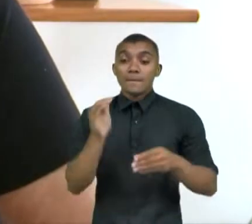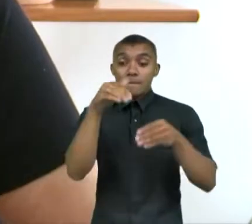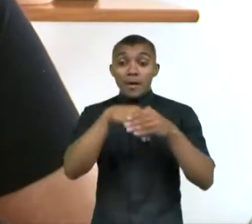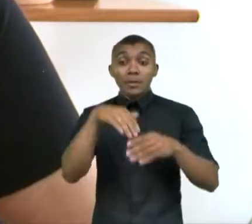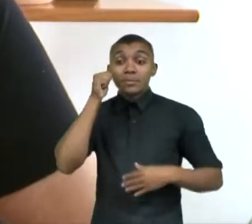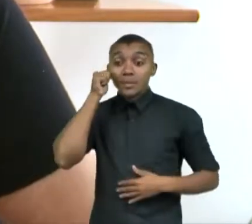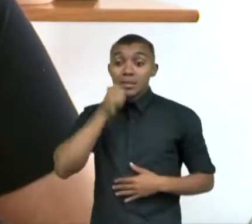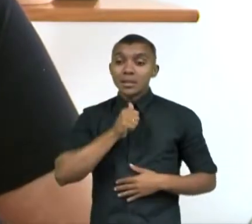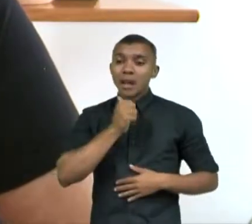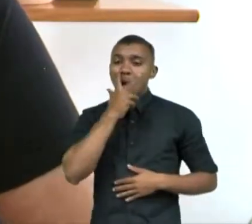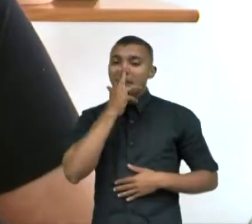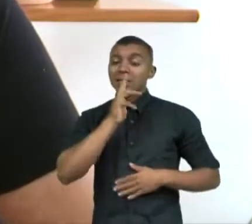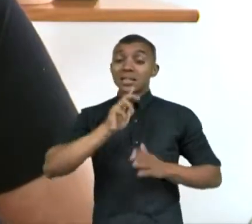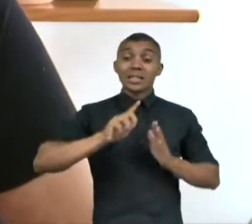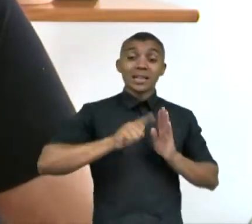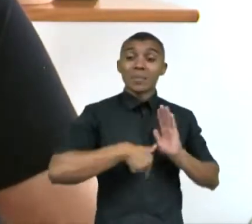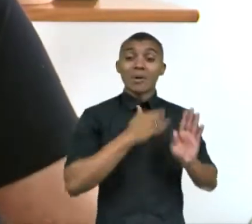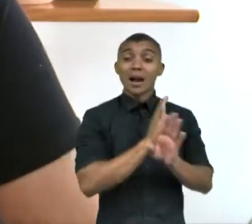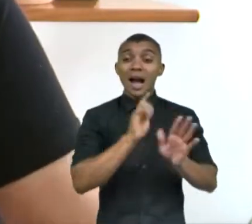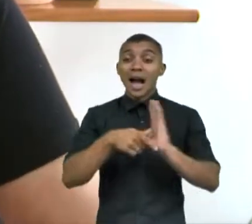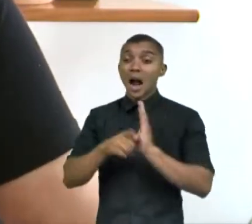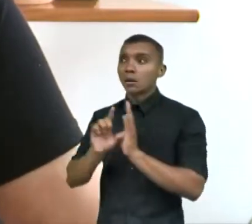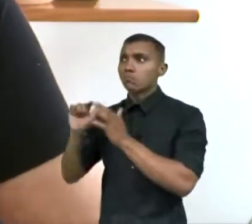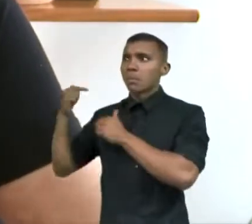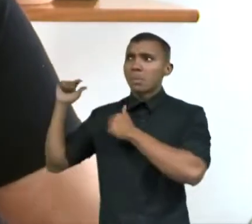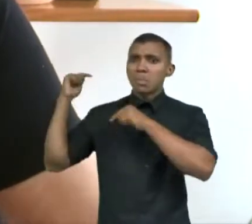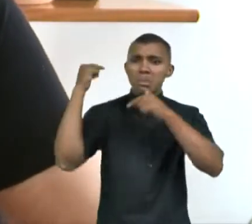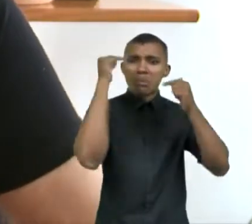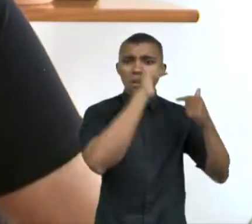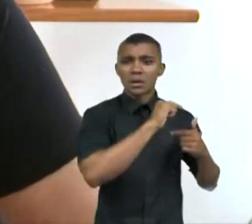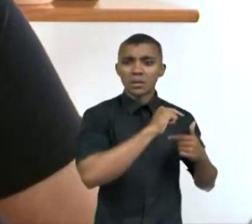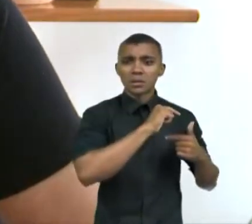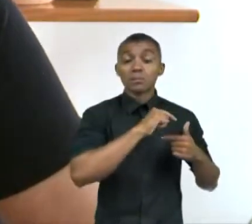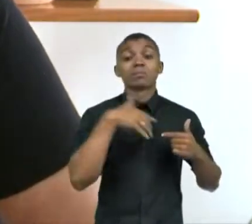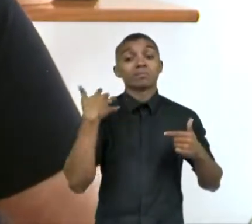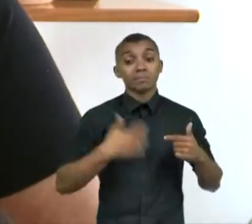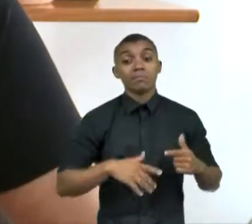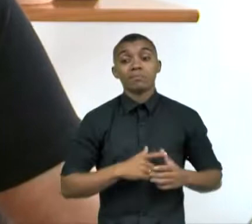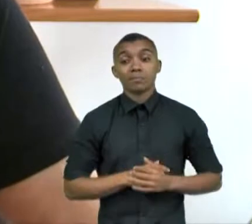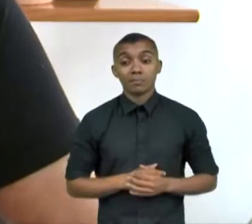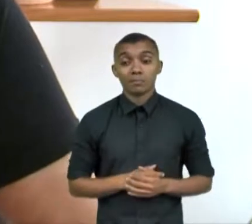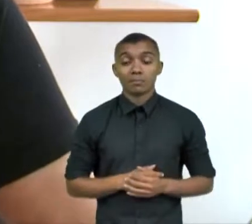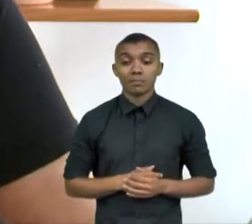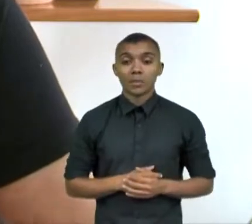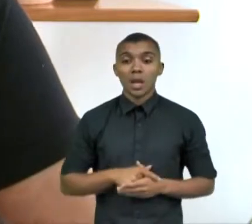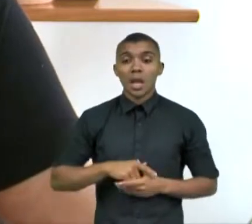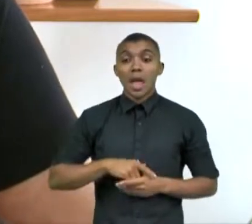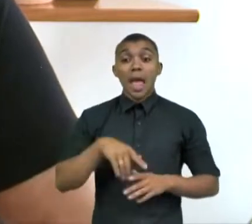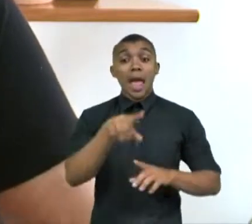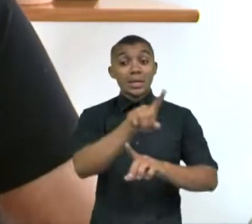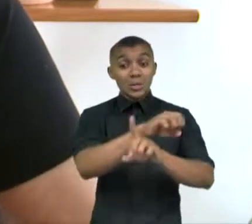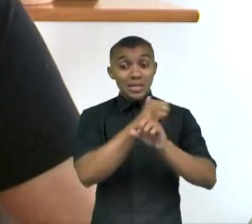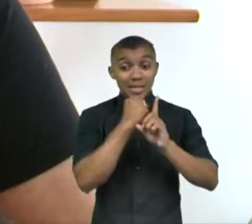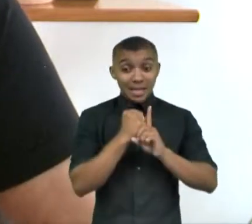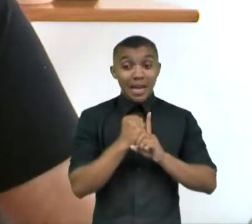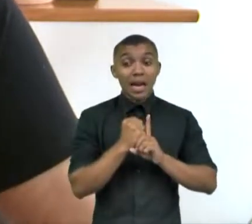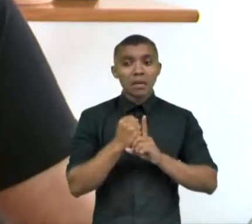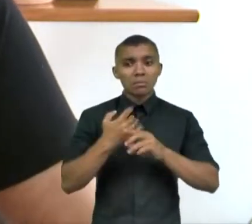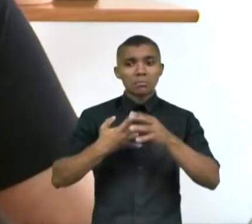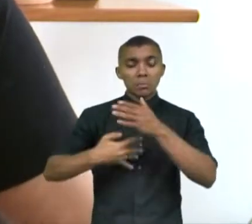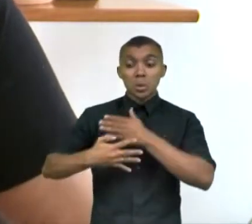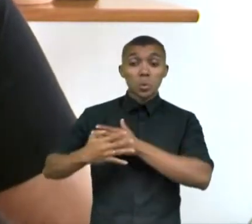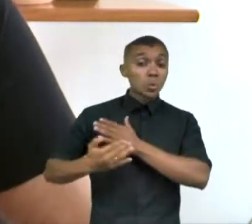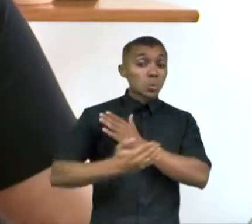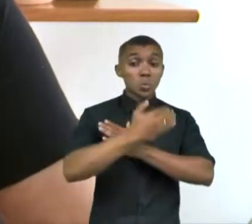patriarcal, né? Ancestralmente patriarcal da sociedade, não é só da sociedade brasileira. Você vê que em